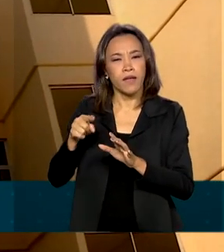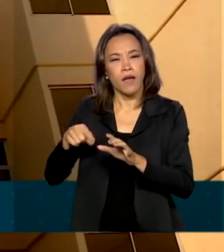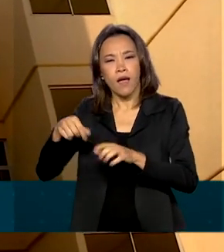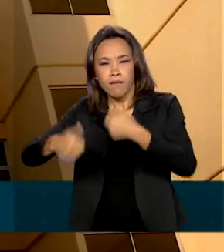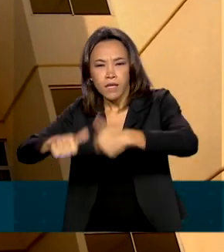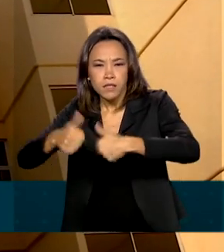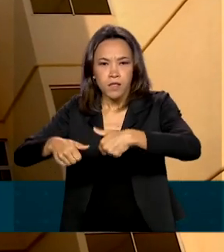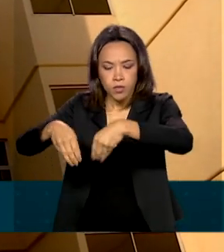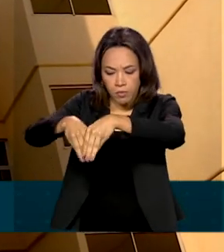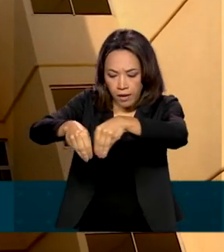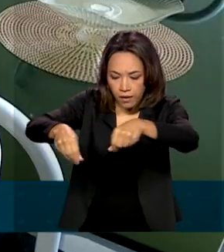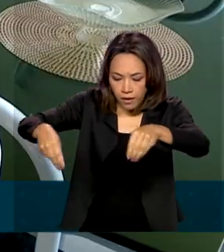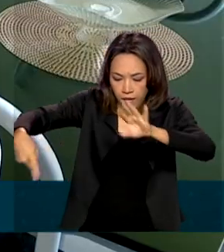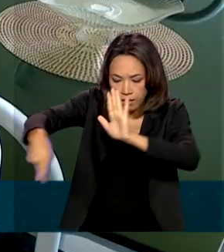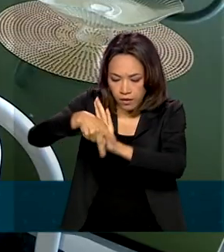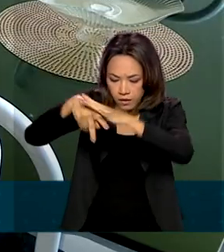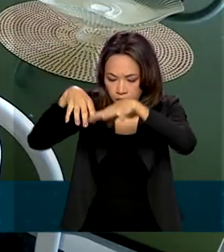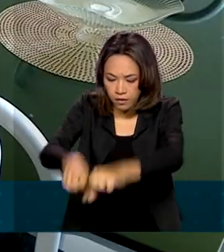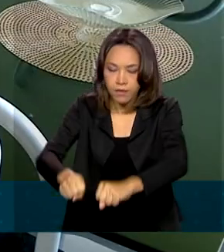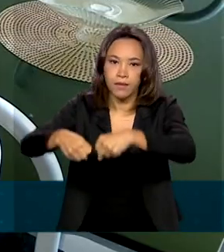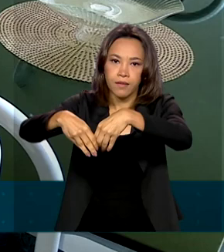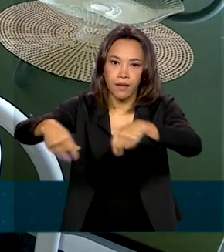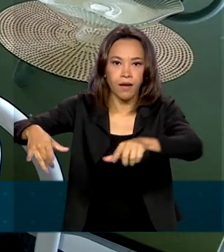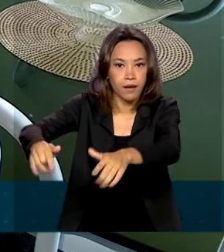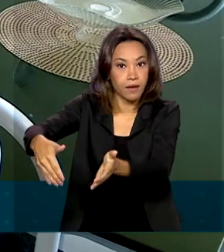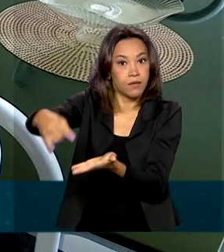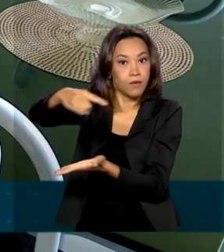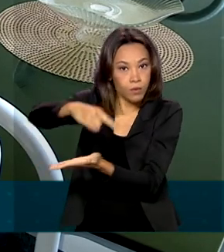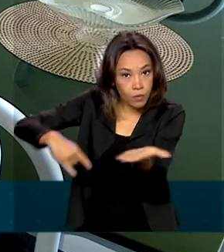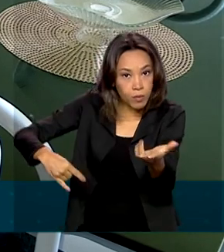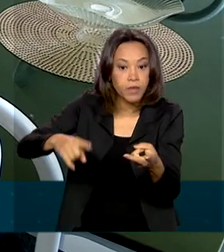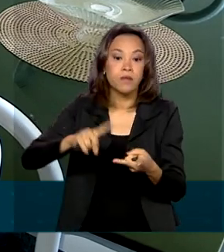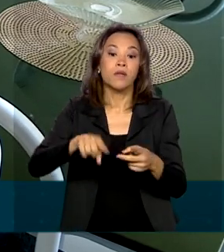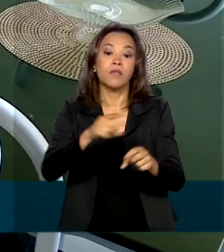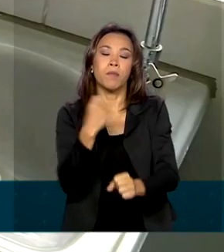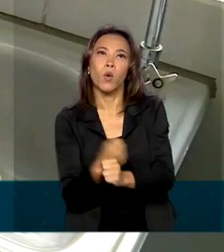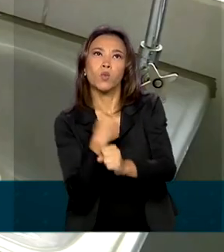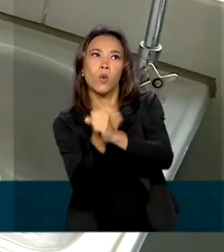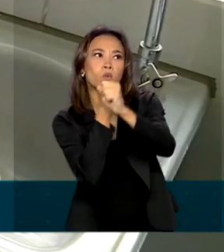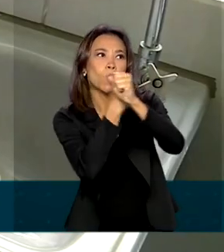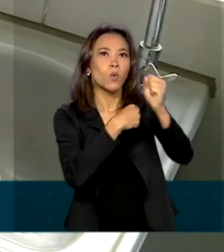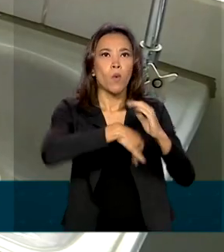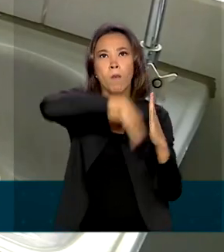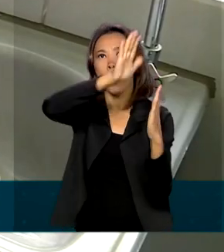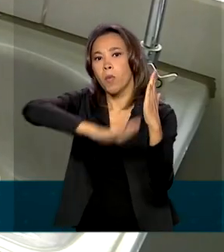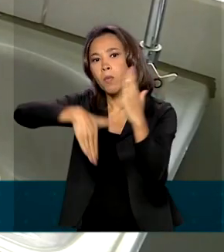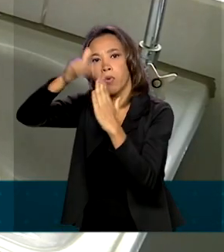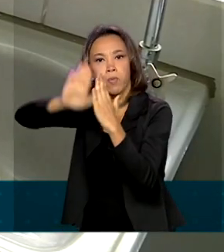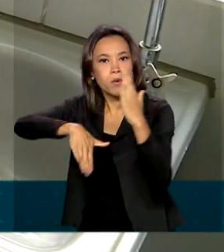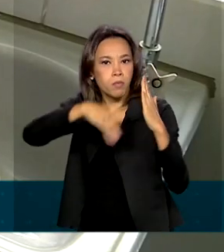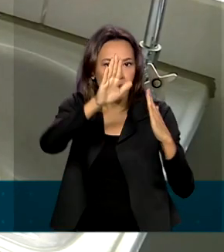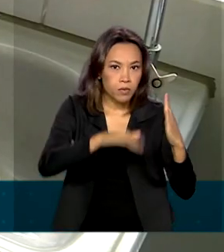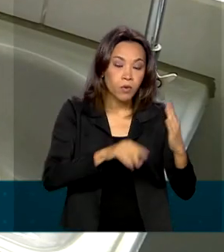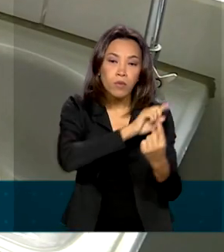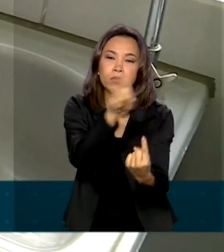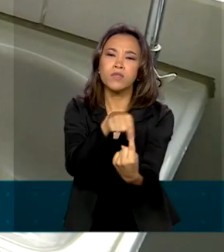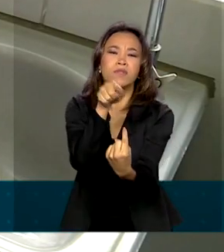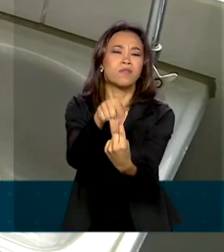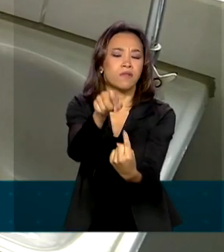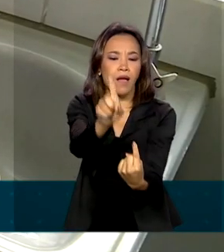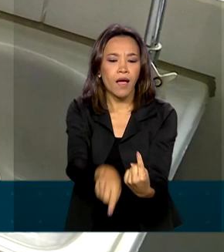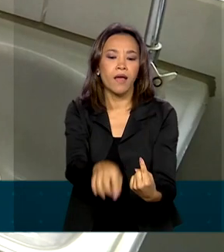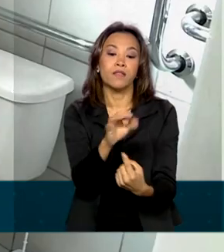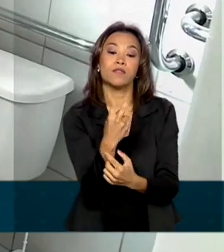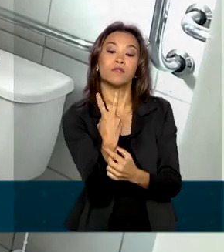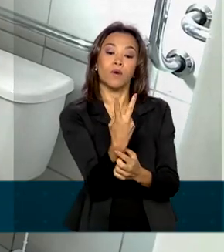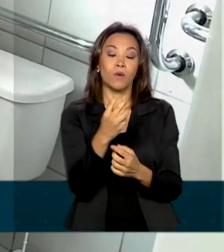melhoria de residências com incentivos para a reforma e ampliação do imóvel. A meta é regularizar 2 milhões